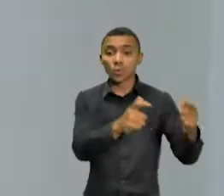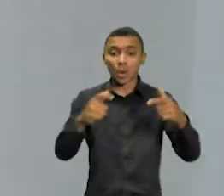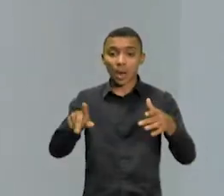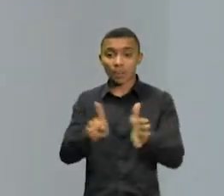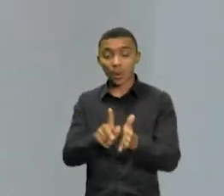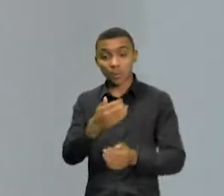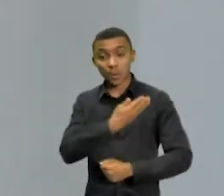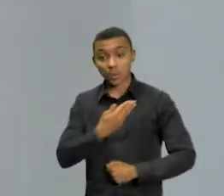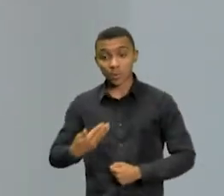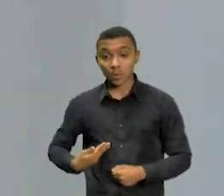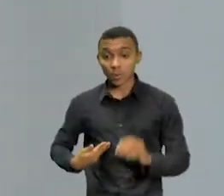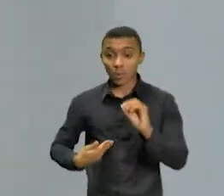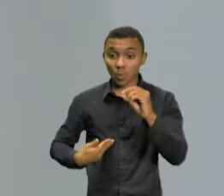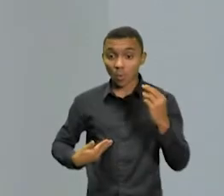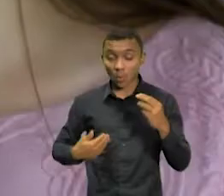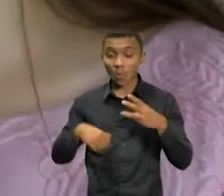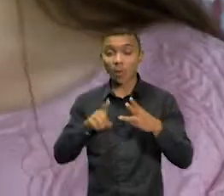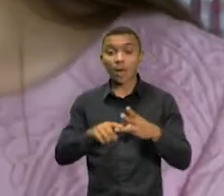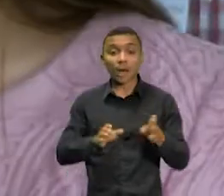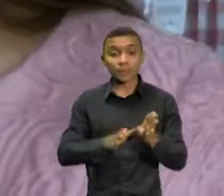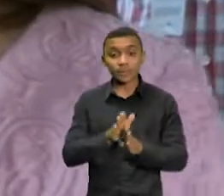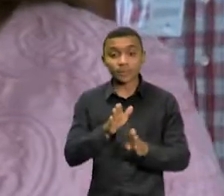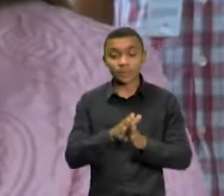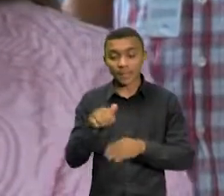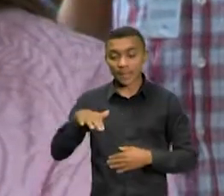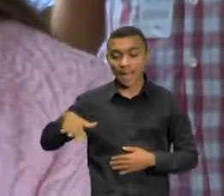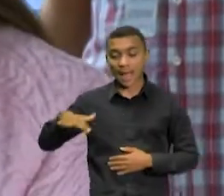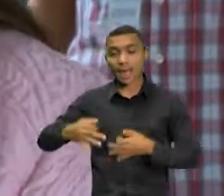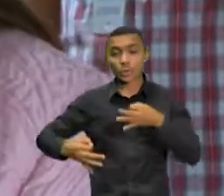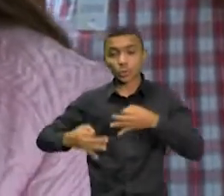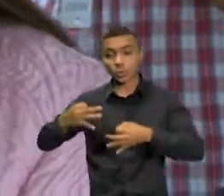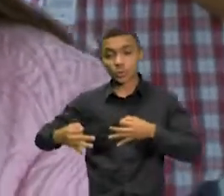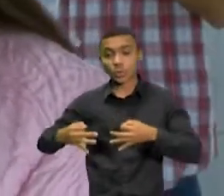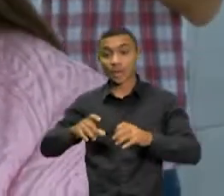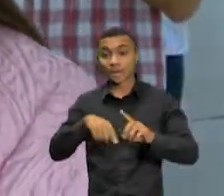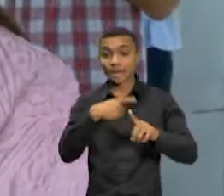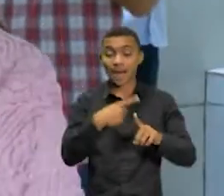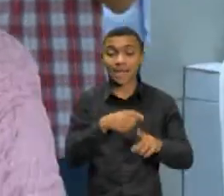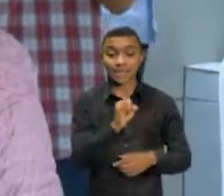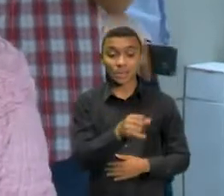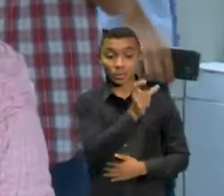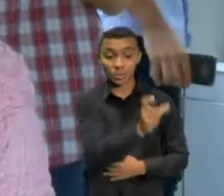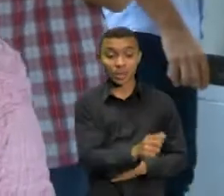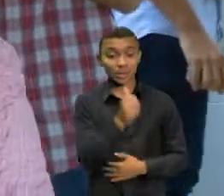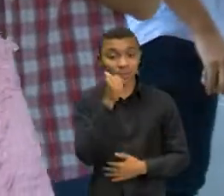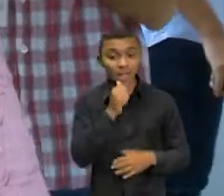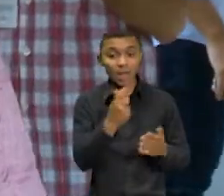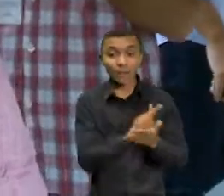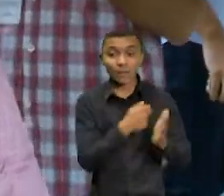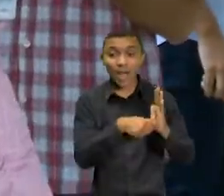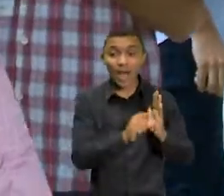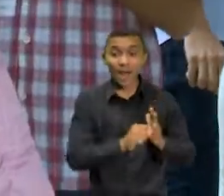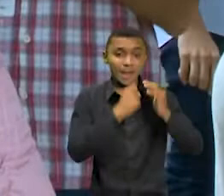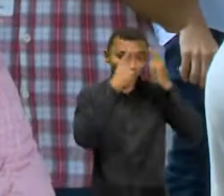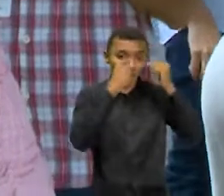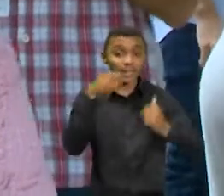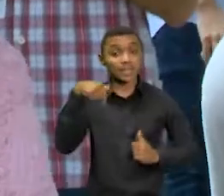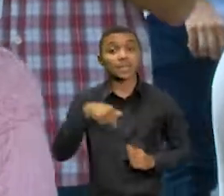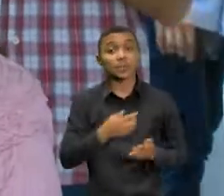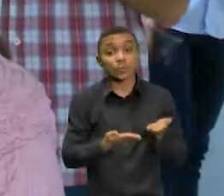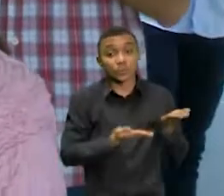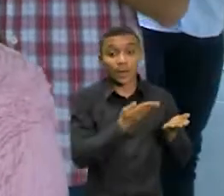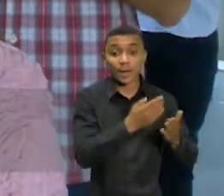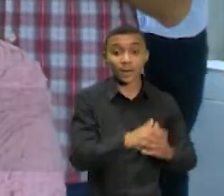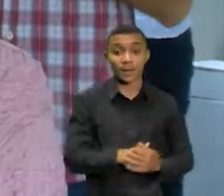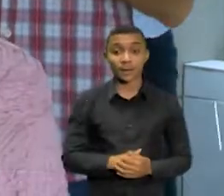como orientação jurídica e acolhimento de mulheres em situação de violência. A Defensoria trouxe para funcionar aqui a